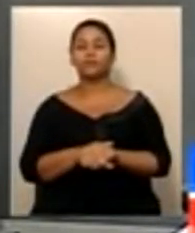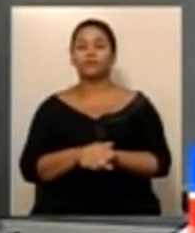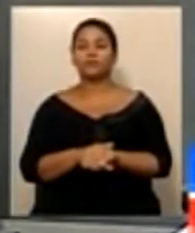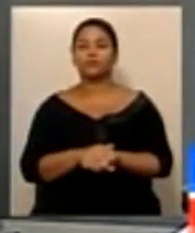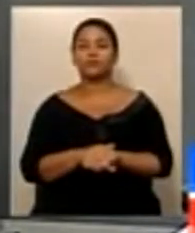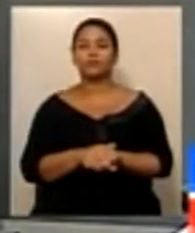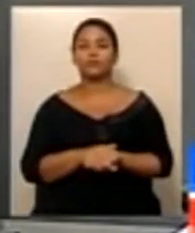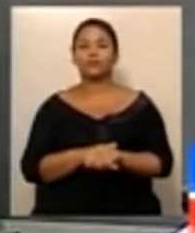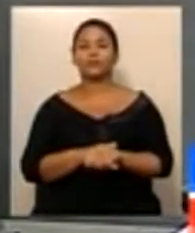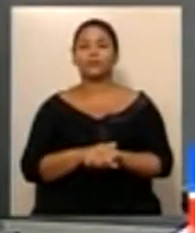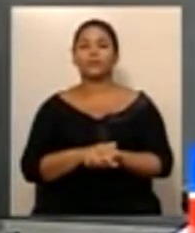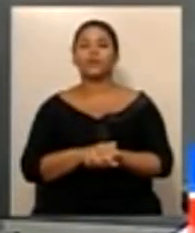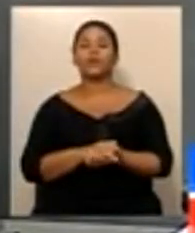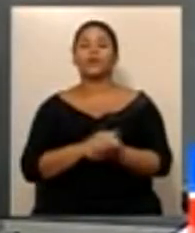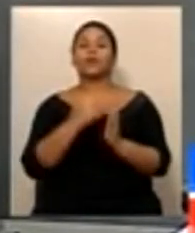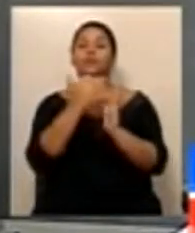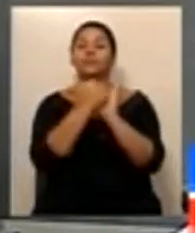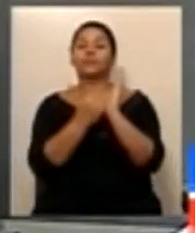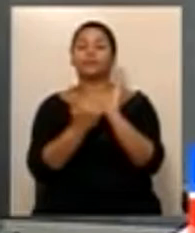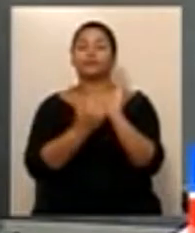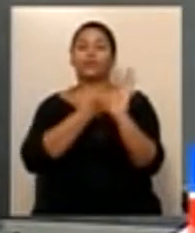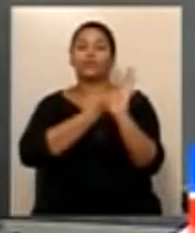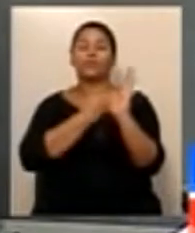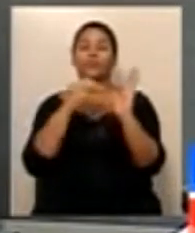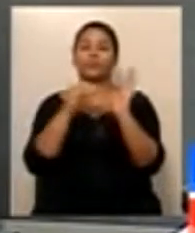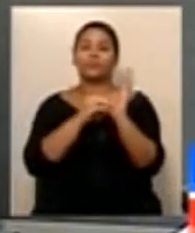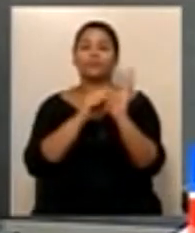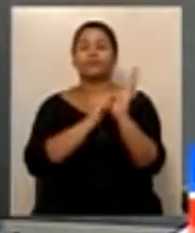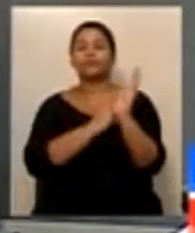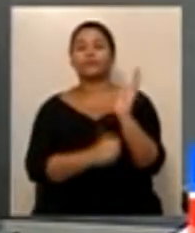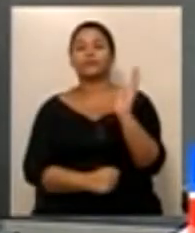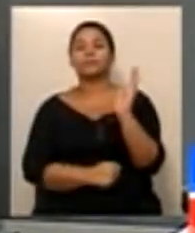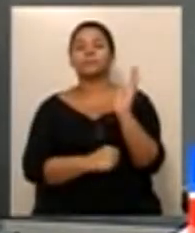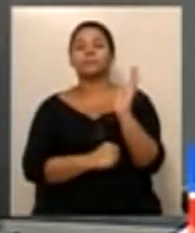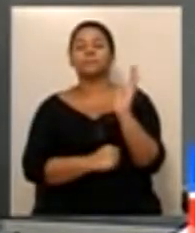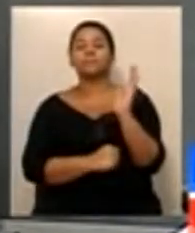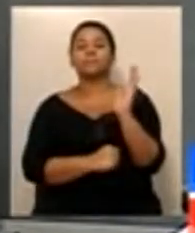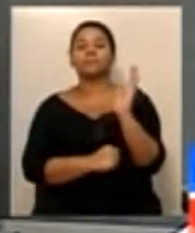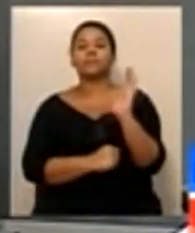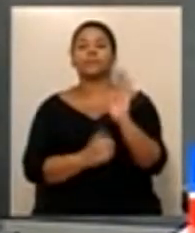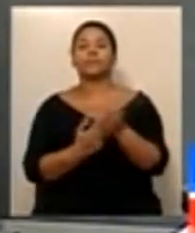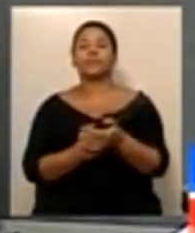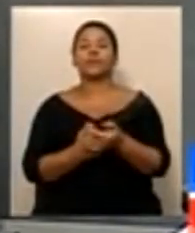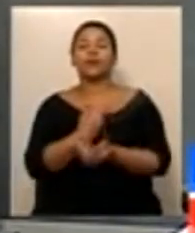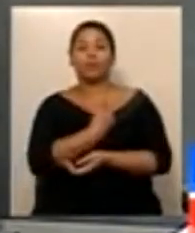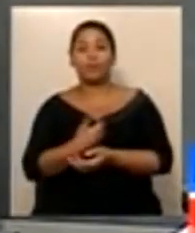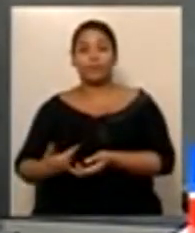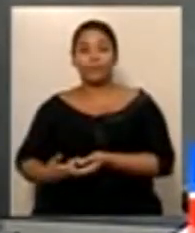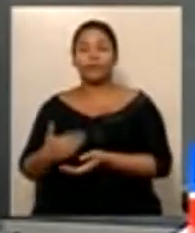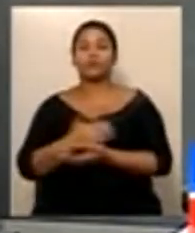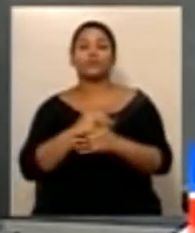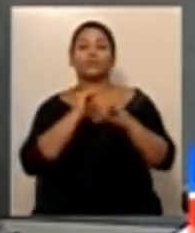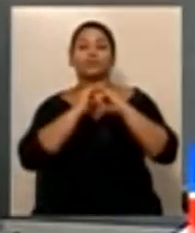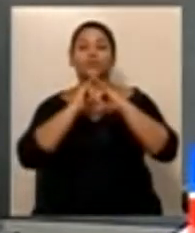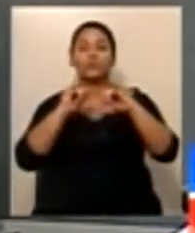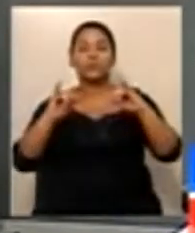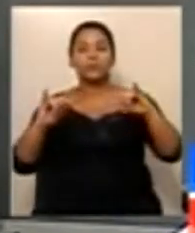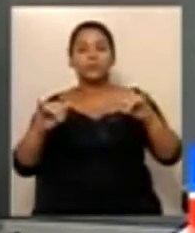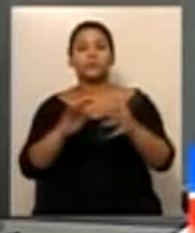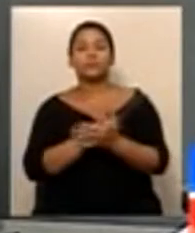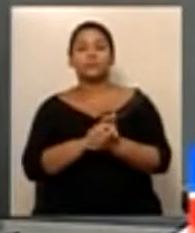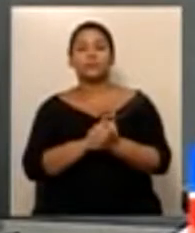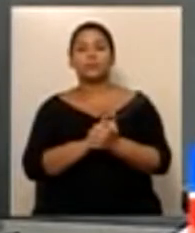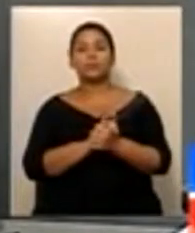806, interessado do gabinete do governador, projeto de lei número 460, barra 2013, mensagem número 22, barra 2013,